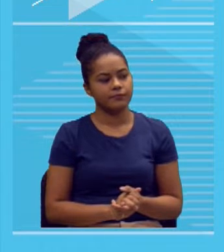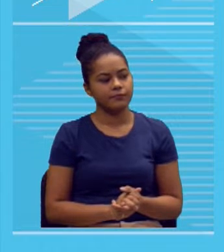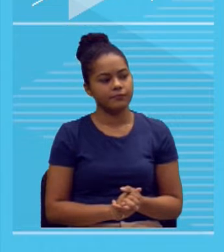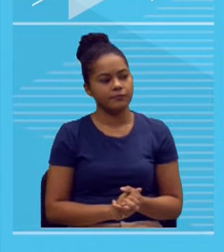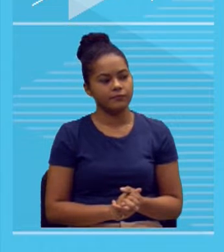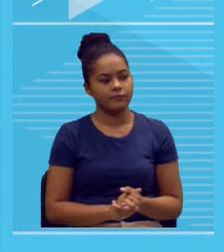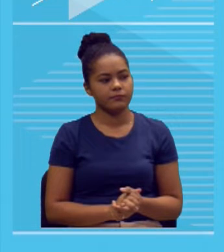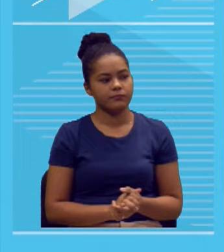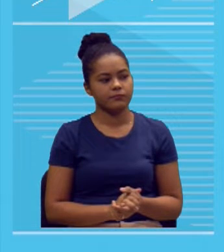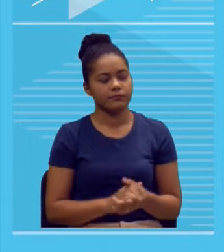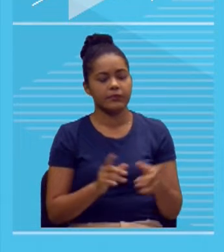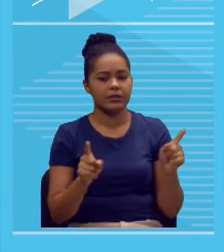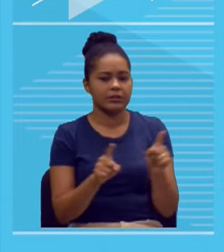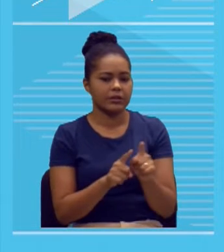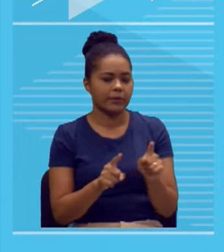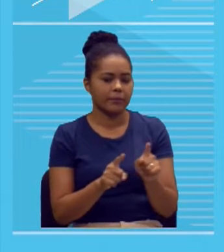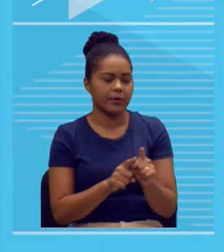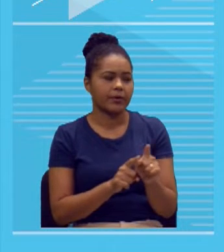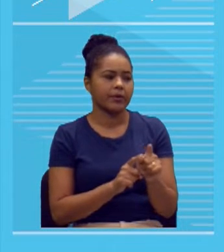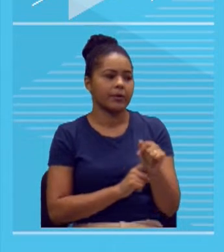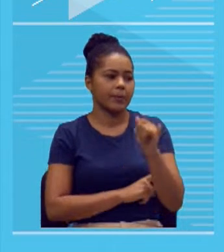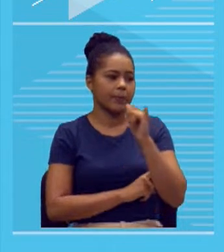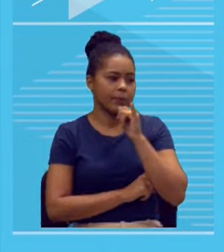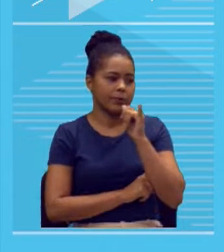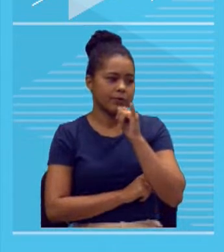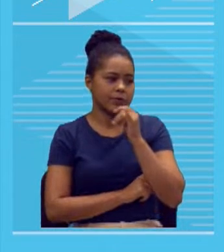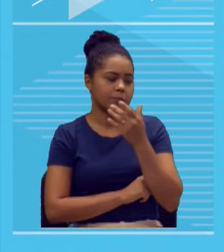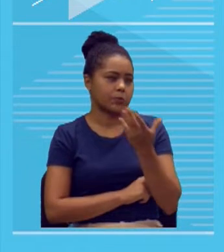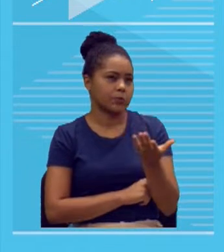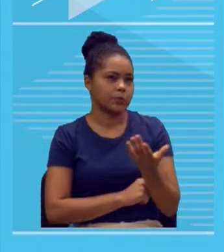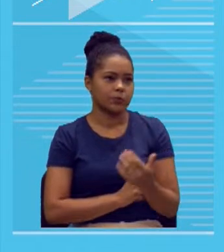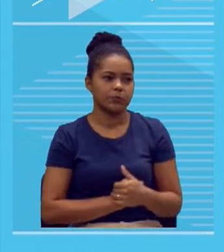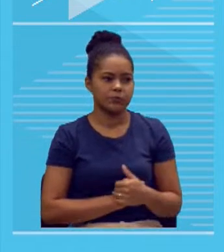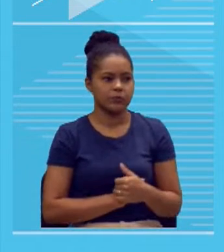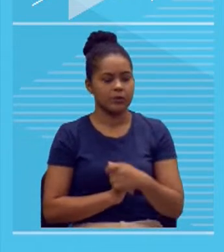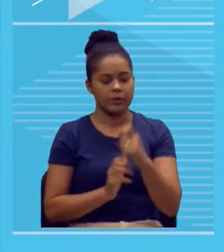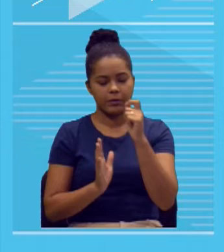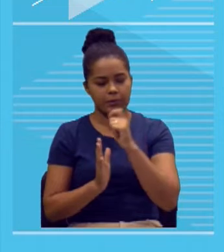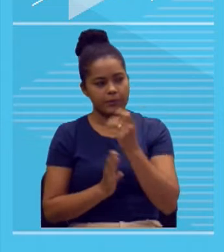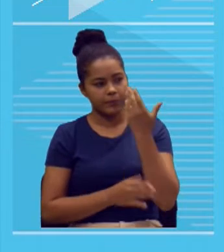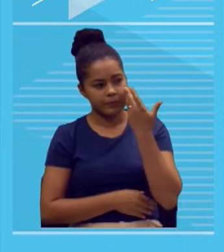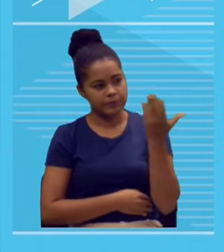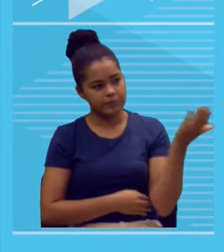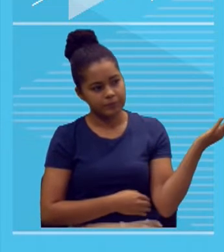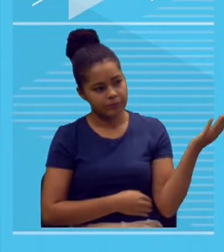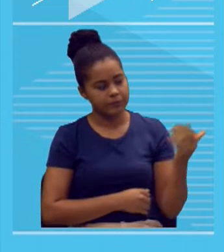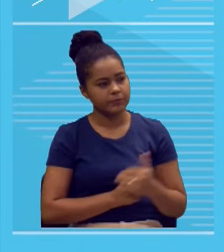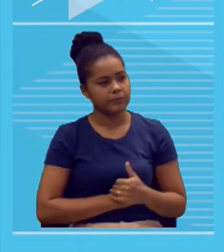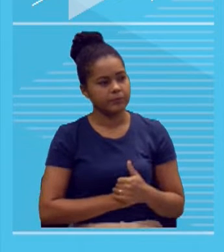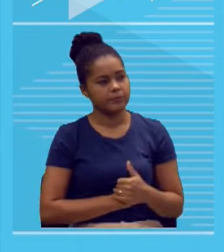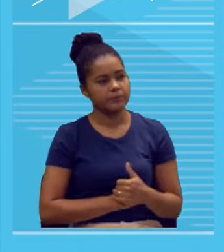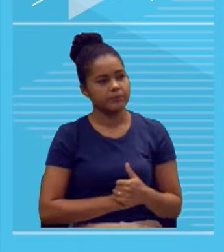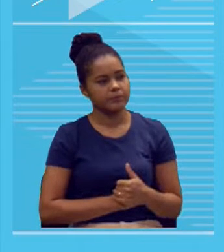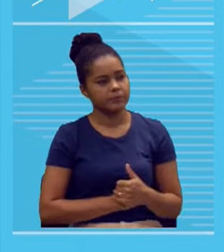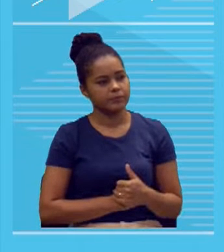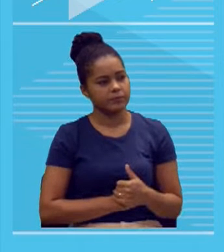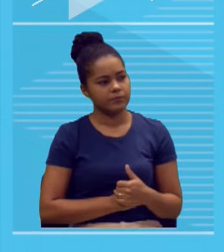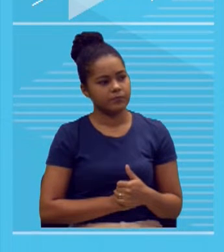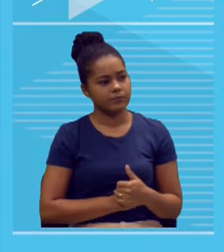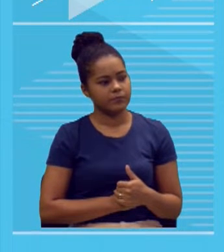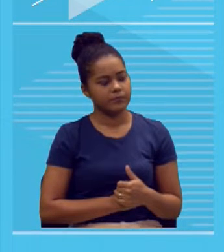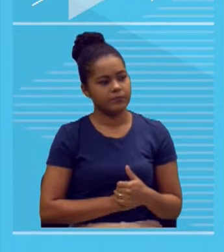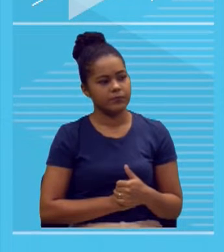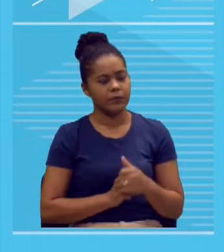gente. Um sinal gráfico. Vai, escreve lá, sei lá, isso aqui, gente. Aquele simbolozinho que a gente estava